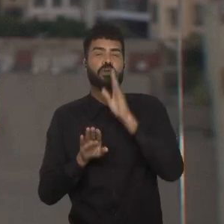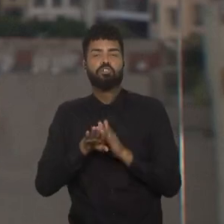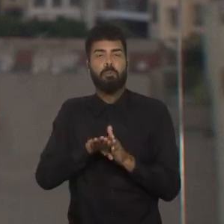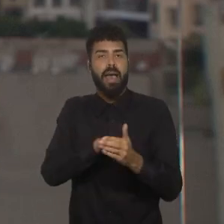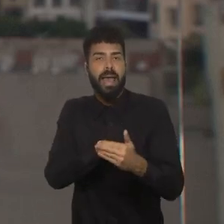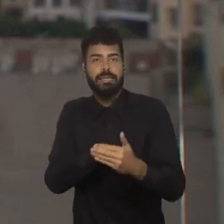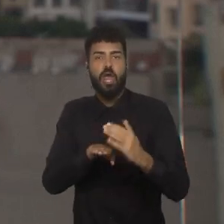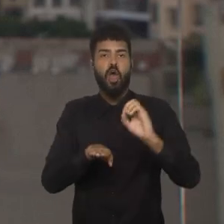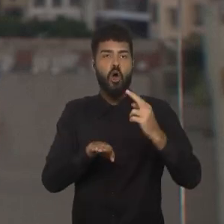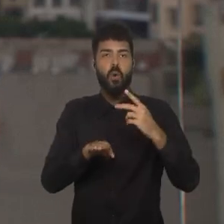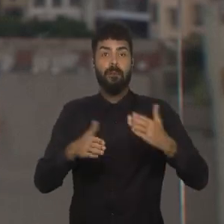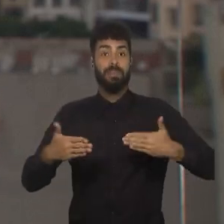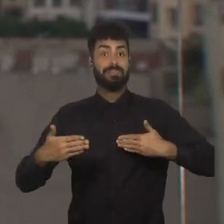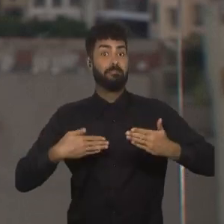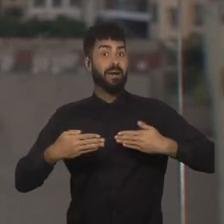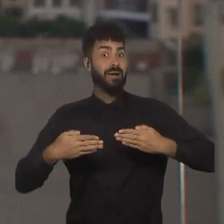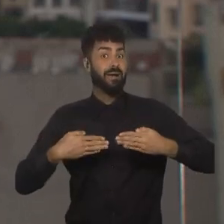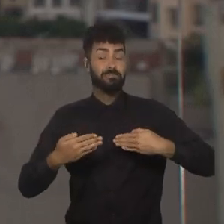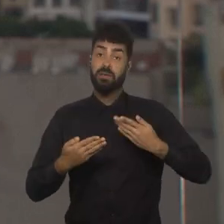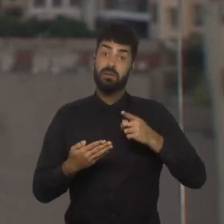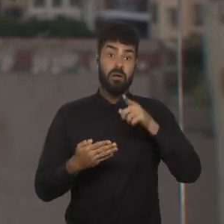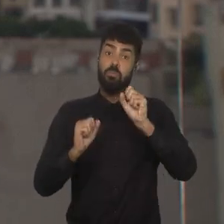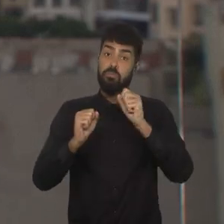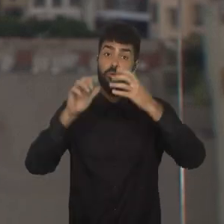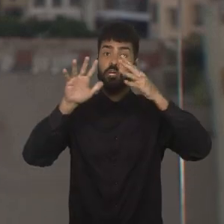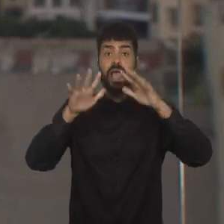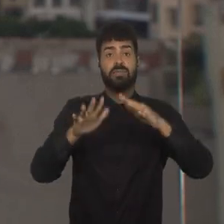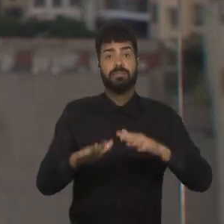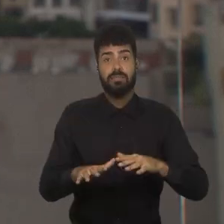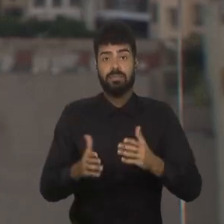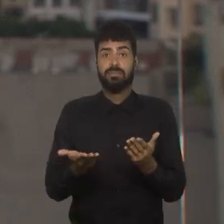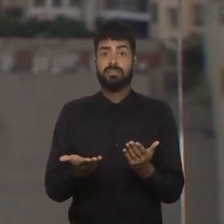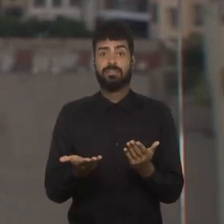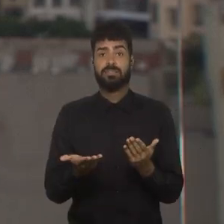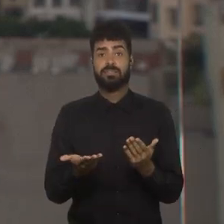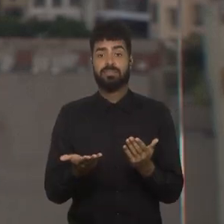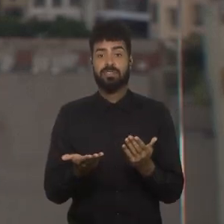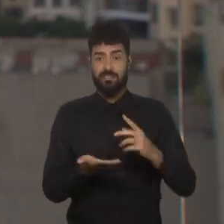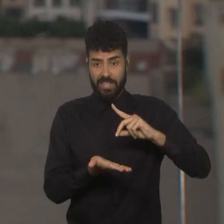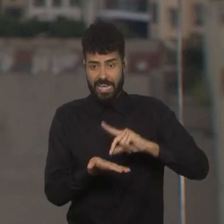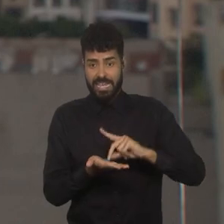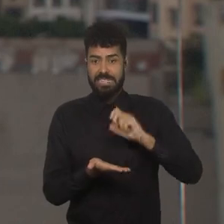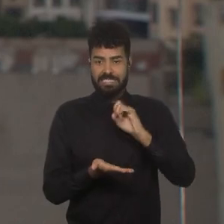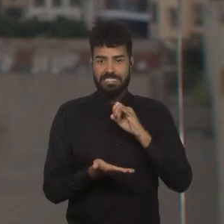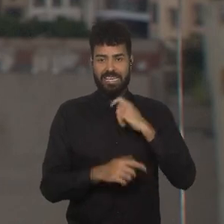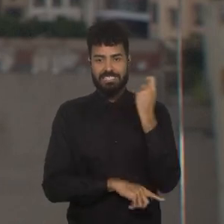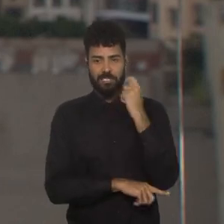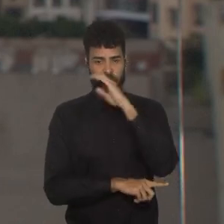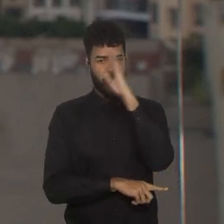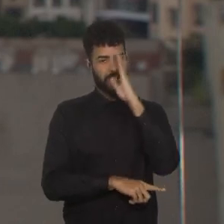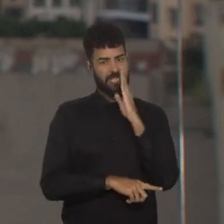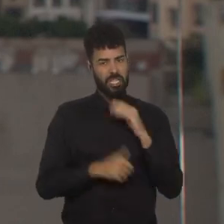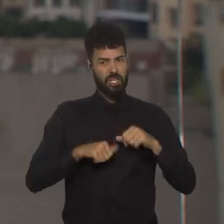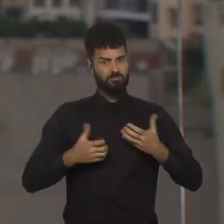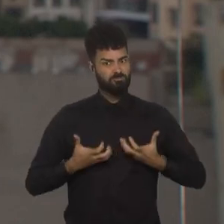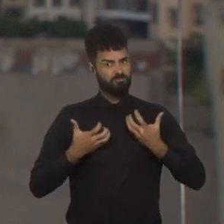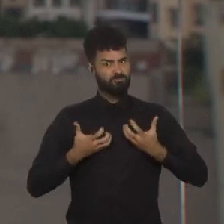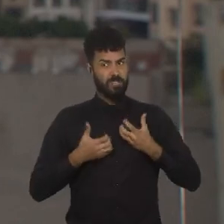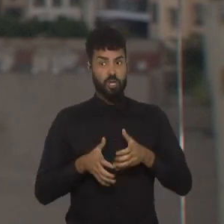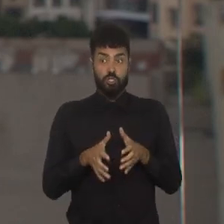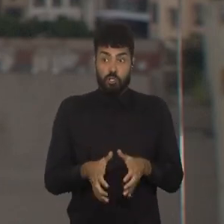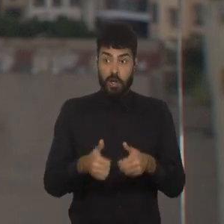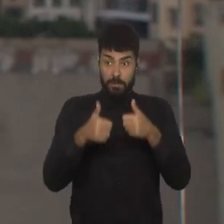bobeira com o Panamá, você acaba caindo, entendeu? Então, se a seleção chega em balada, se ela vai bem,